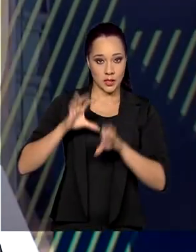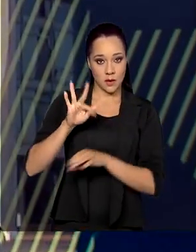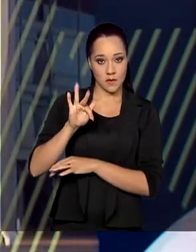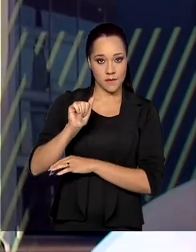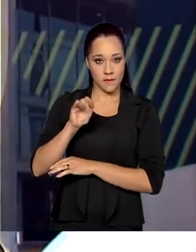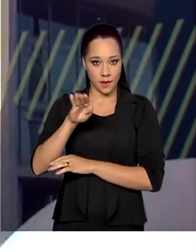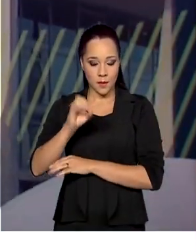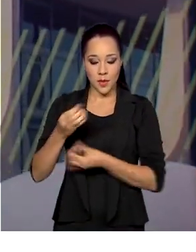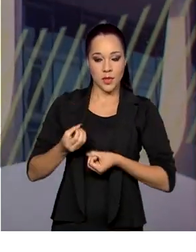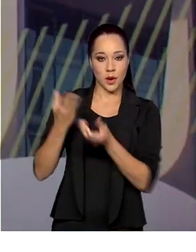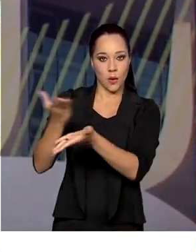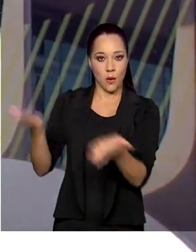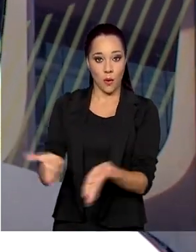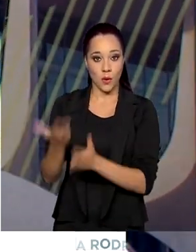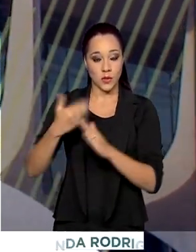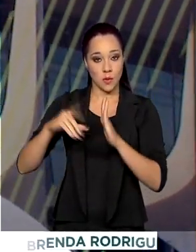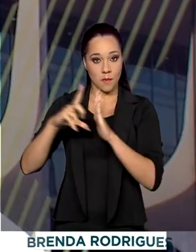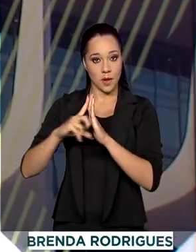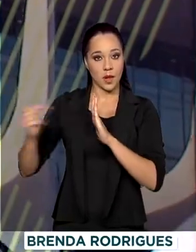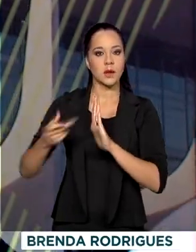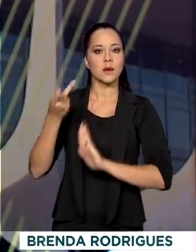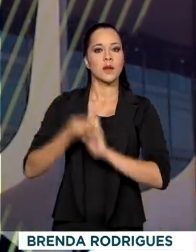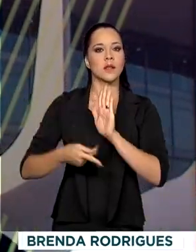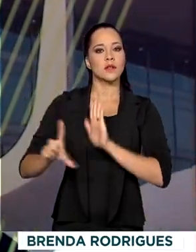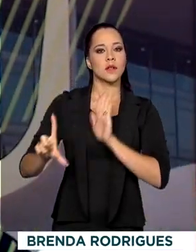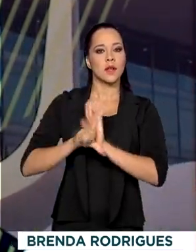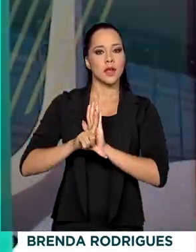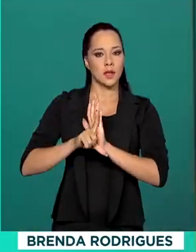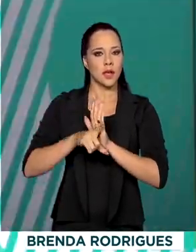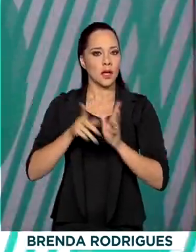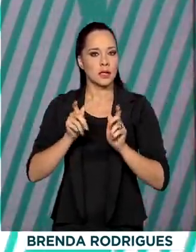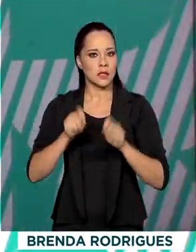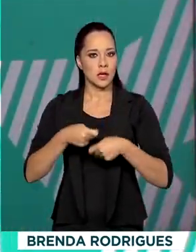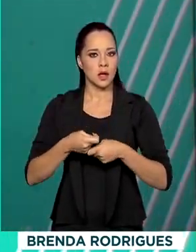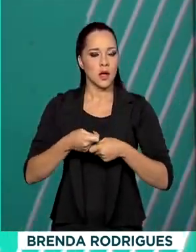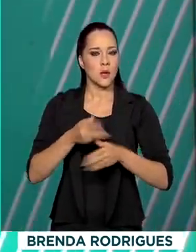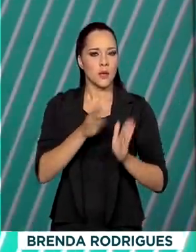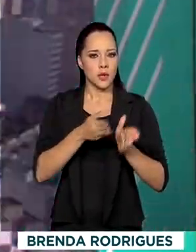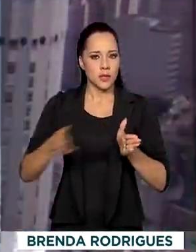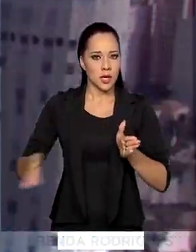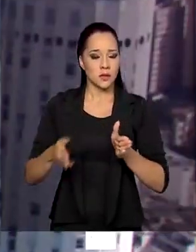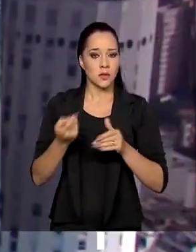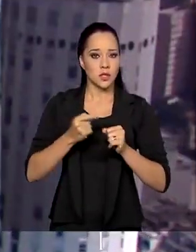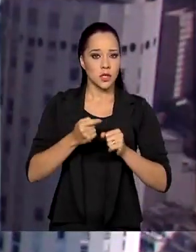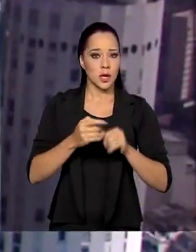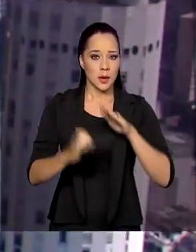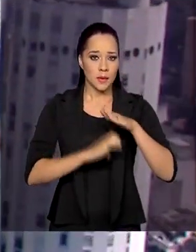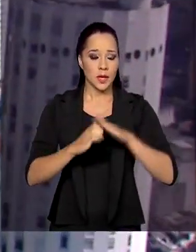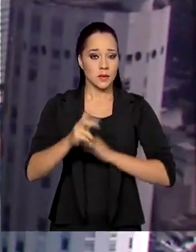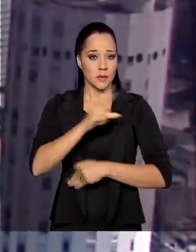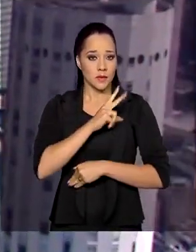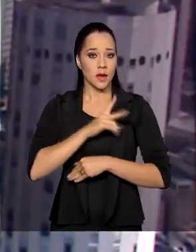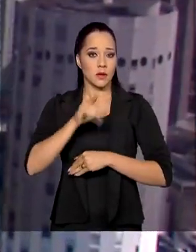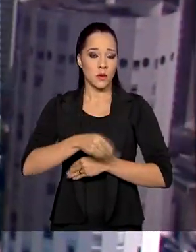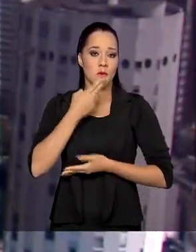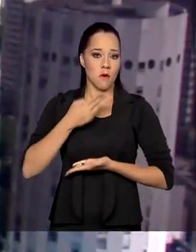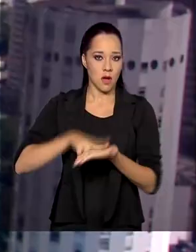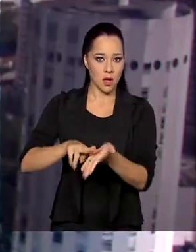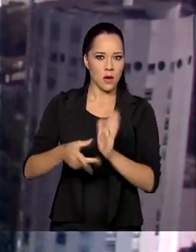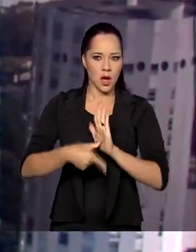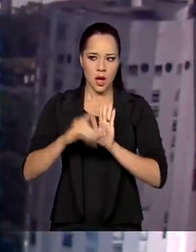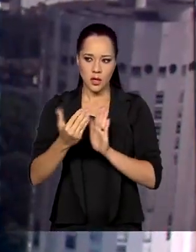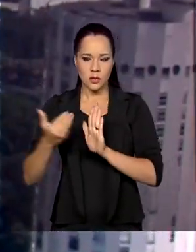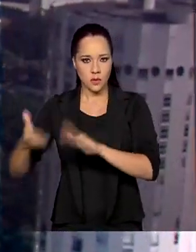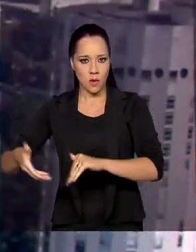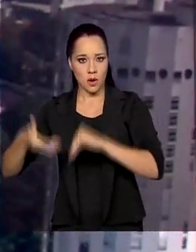hoje ao Palácio do Planalto o projeto de lei que permite o processo de privatização dos Correios. Antes de chegar ao Congresso, a